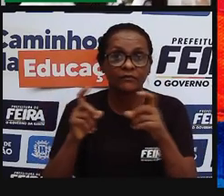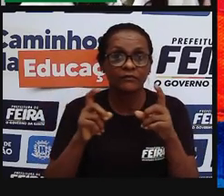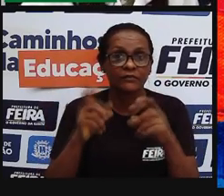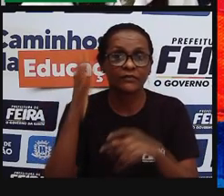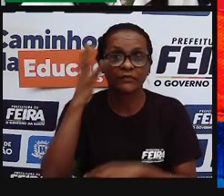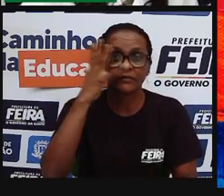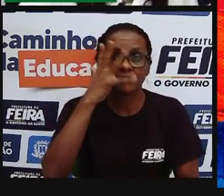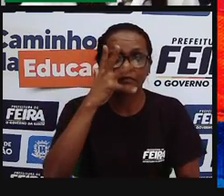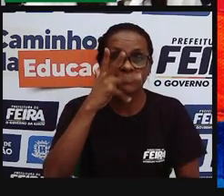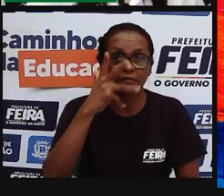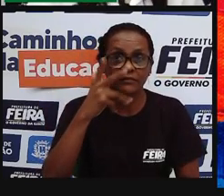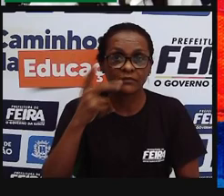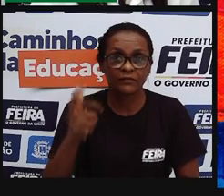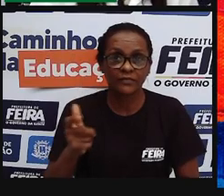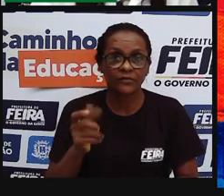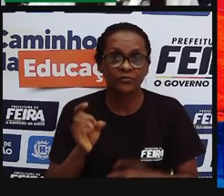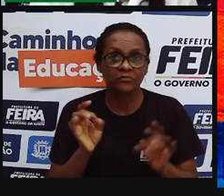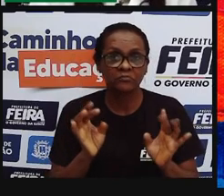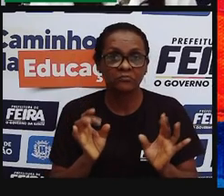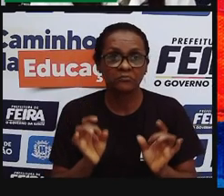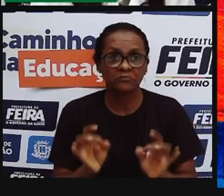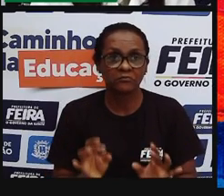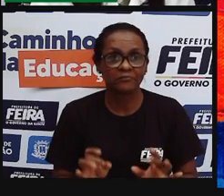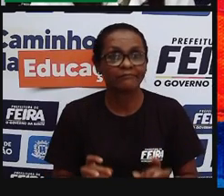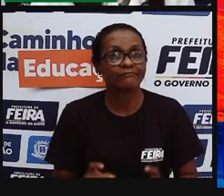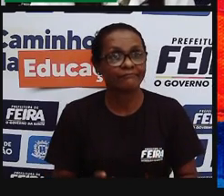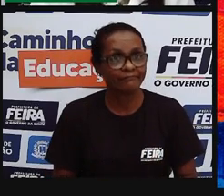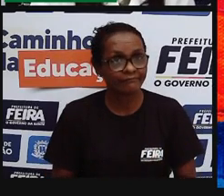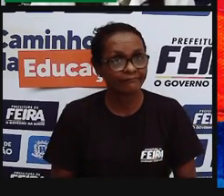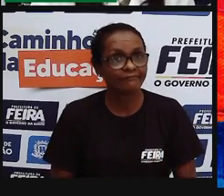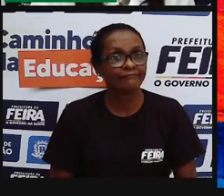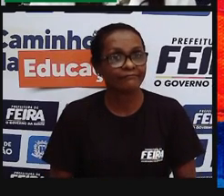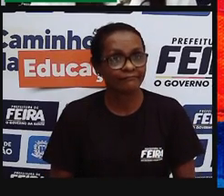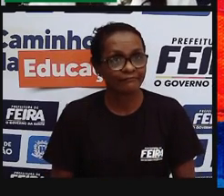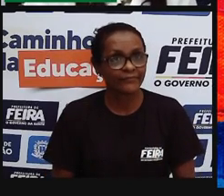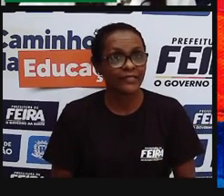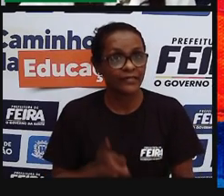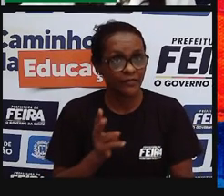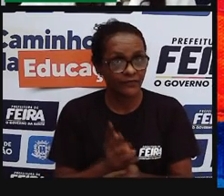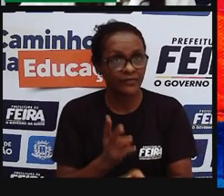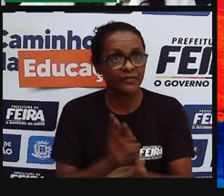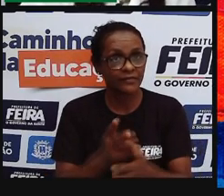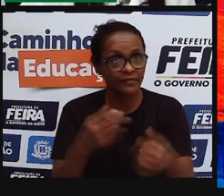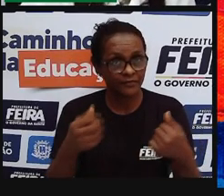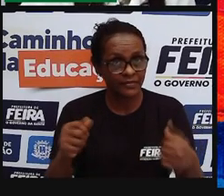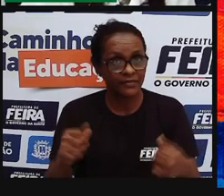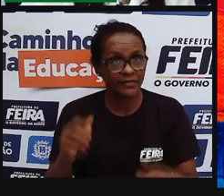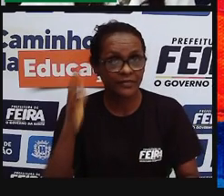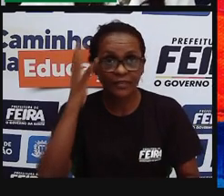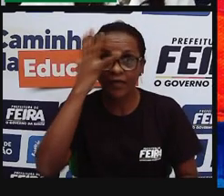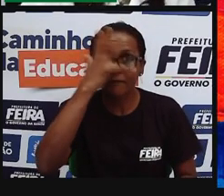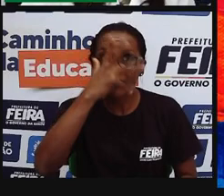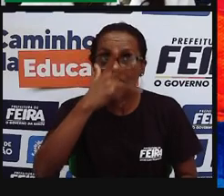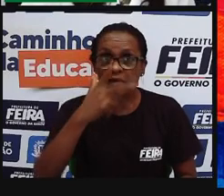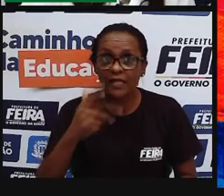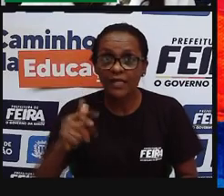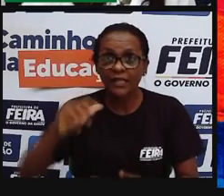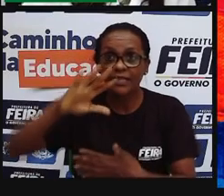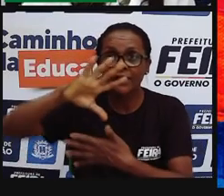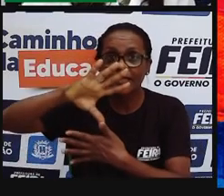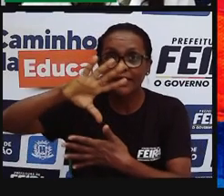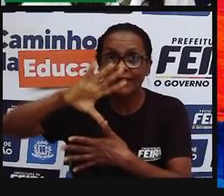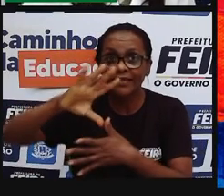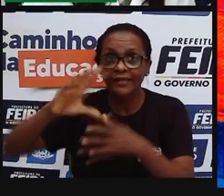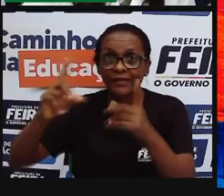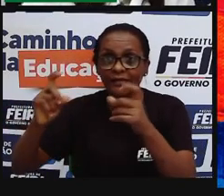beleza cênica, né, uma beleza que também precisa ser preservada, porque quando a gente observa essa imagem, por exemplo, do Parque